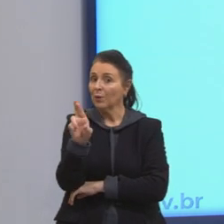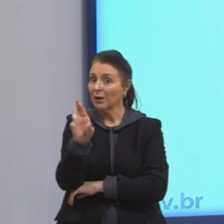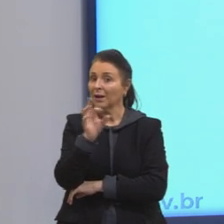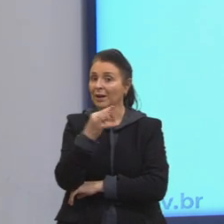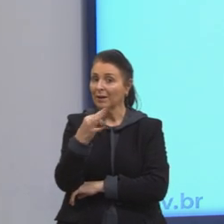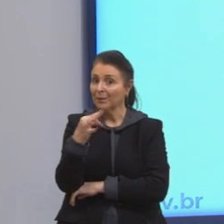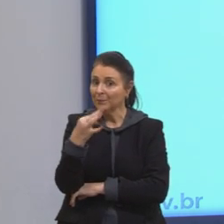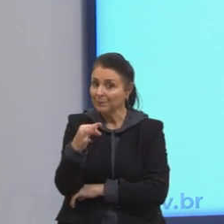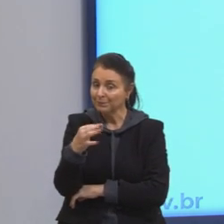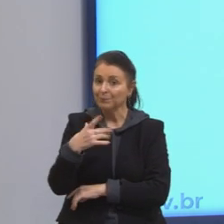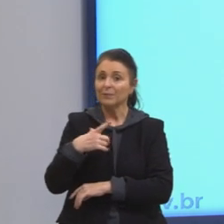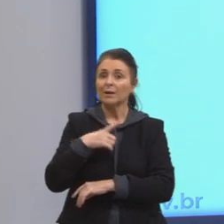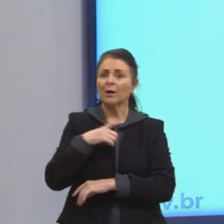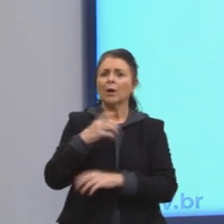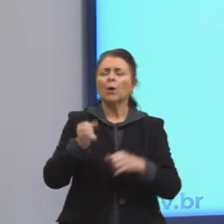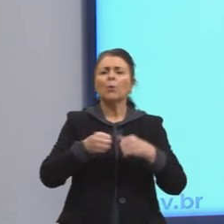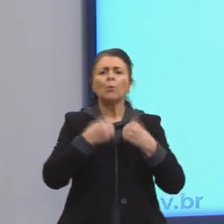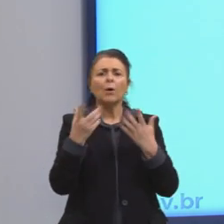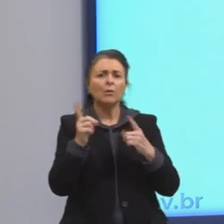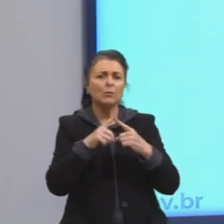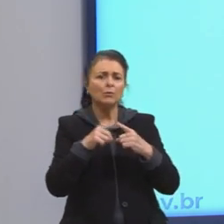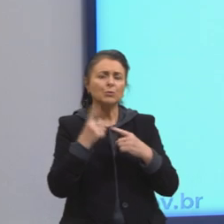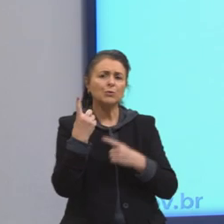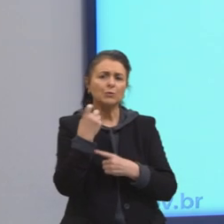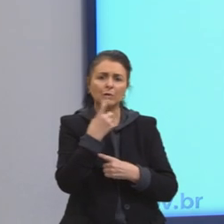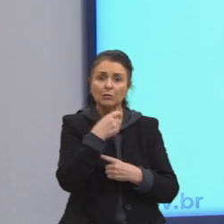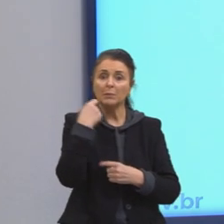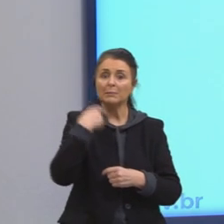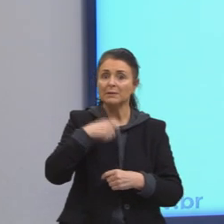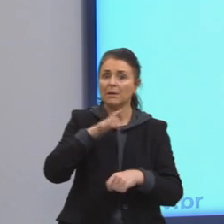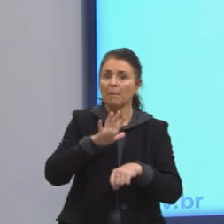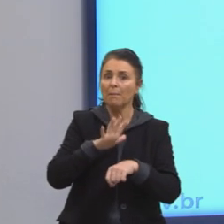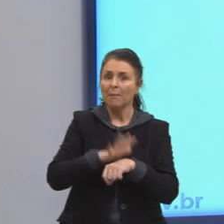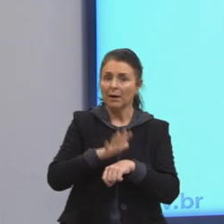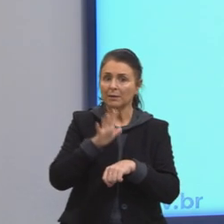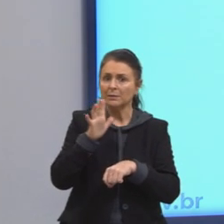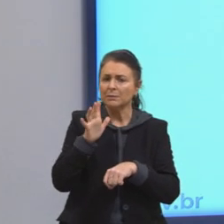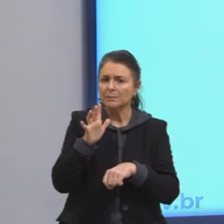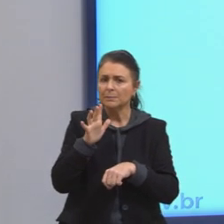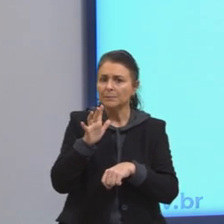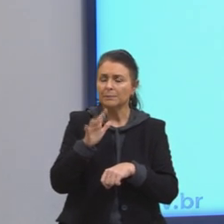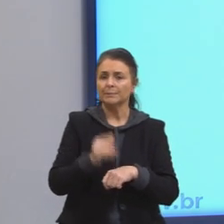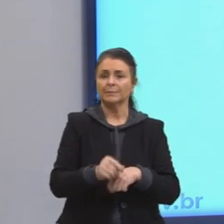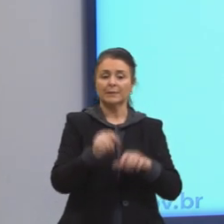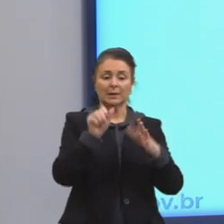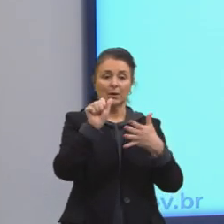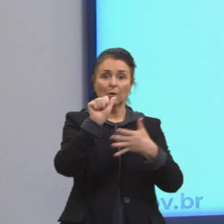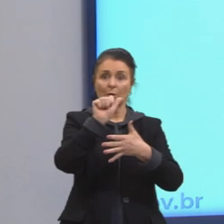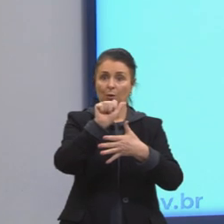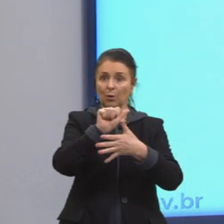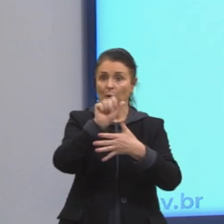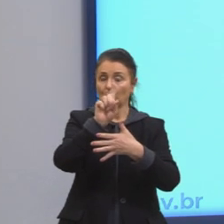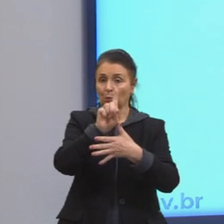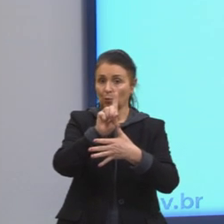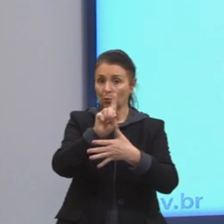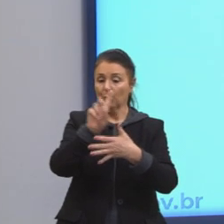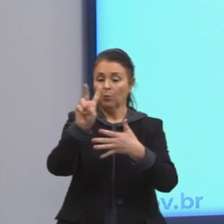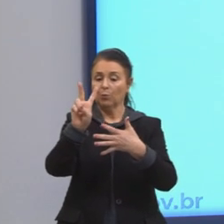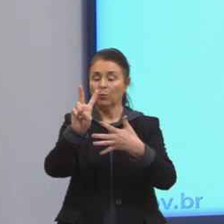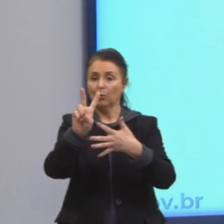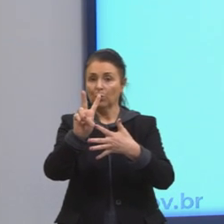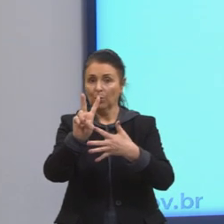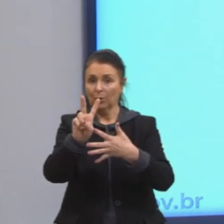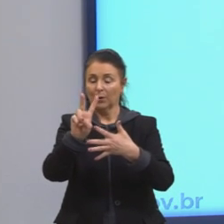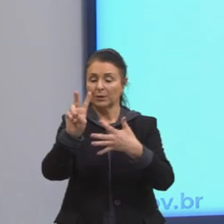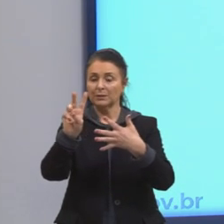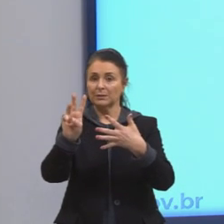qual o tipo de perfume que deverá ter maior reposição no estoque? Então, as alternativas, letra A, perfume 1, letra B, perfume 2,